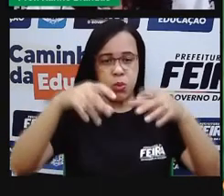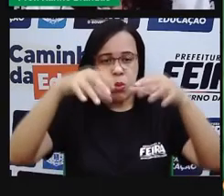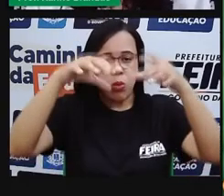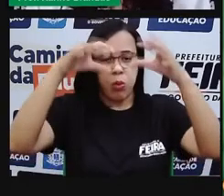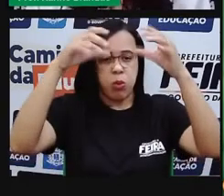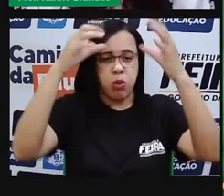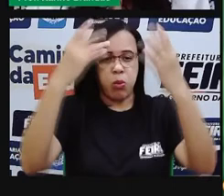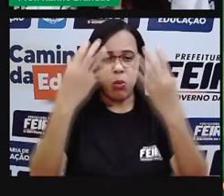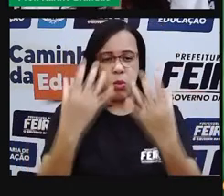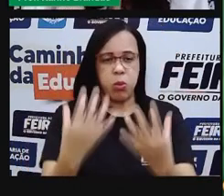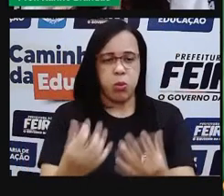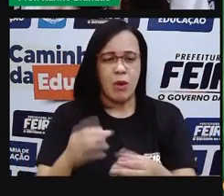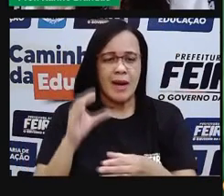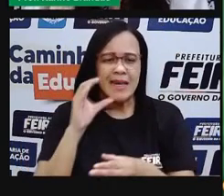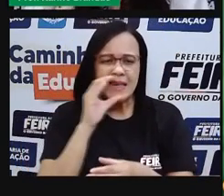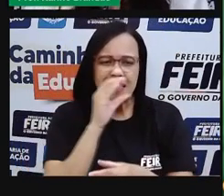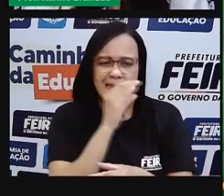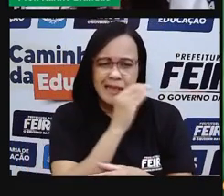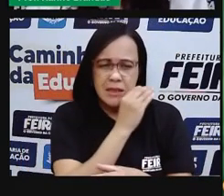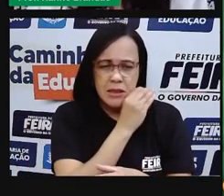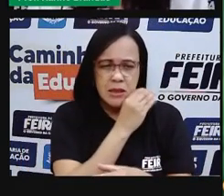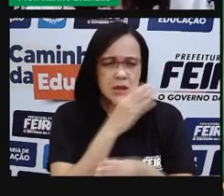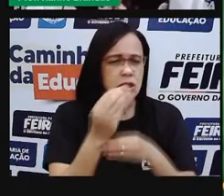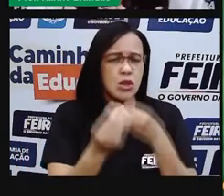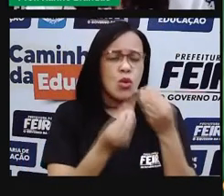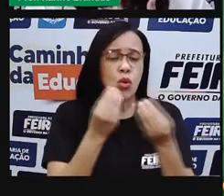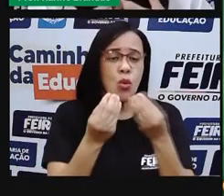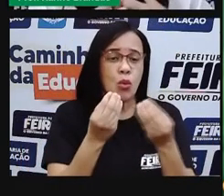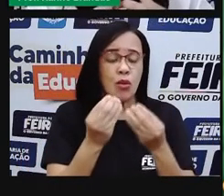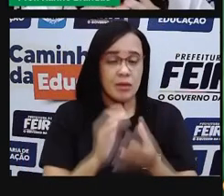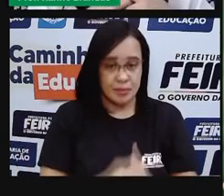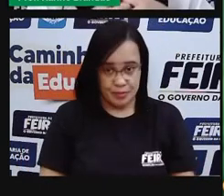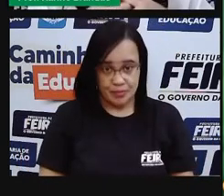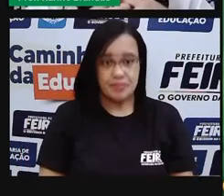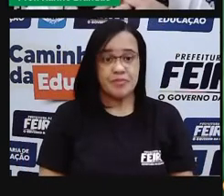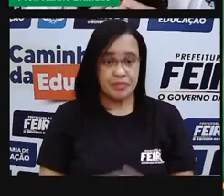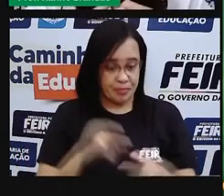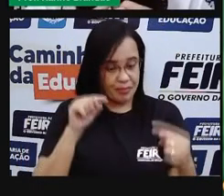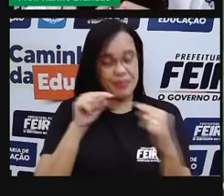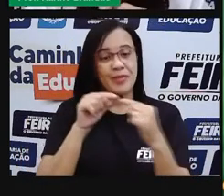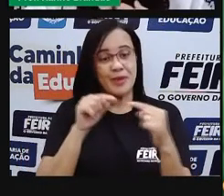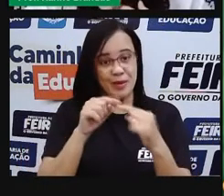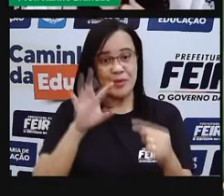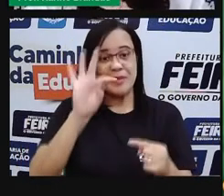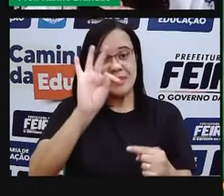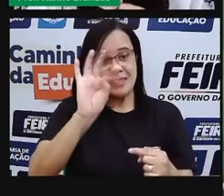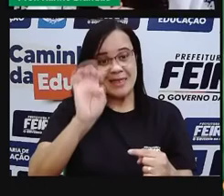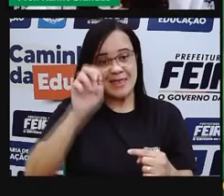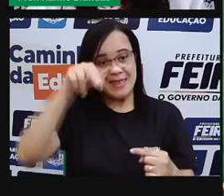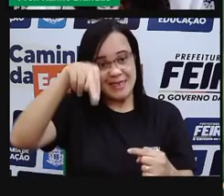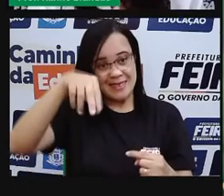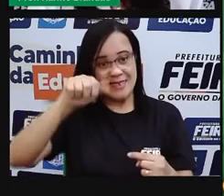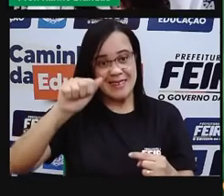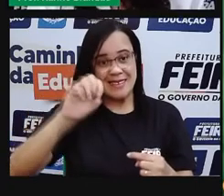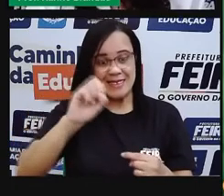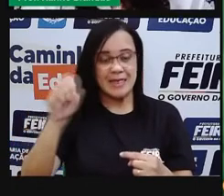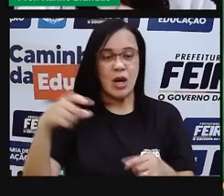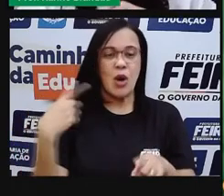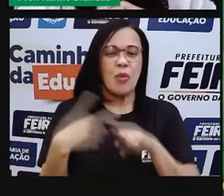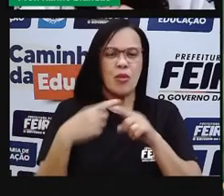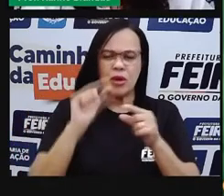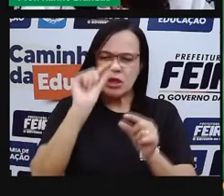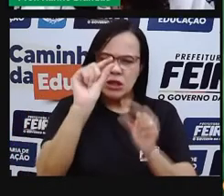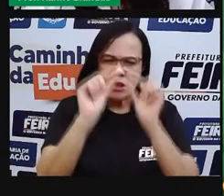ela, junto com, lembra da ideia da tensão superficial por conta dessa organização das moléculas? Então,